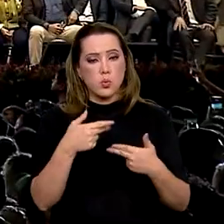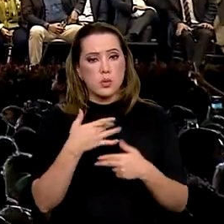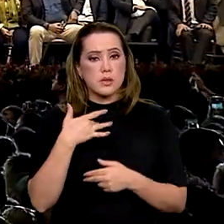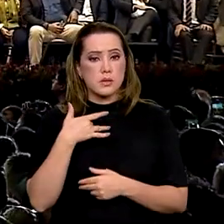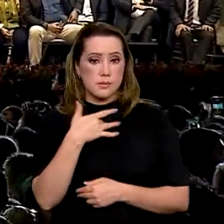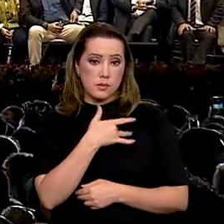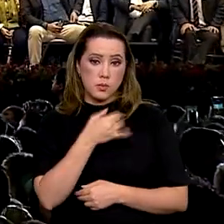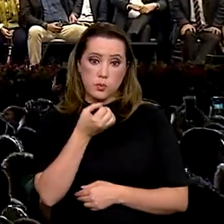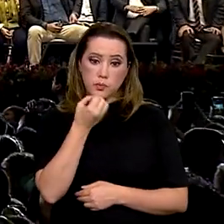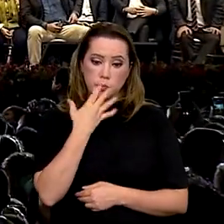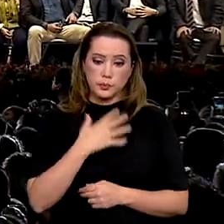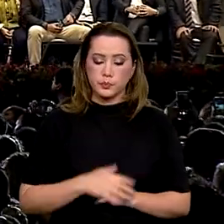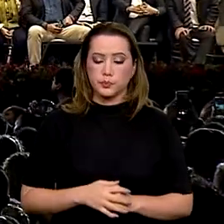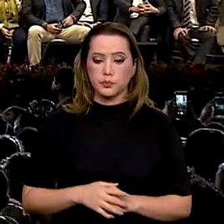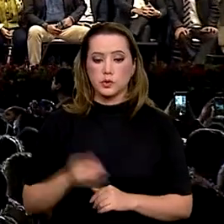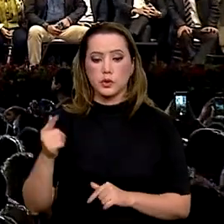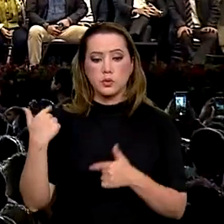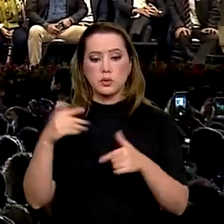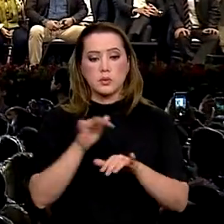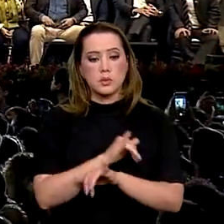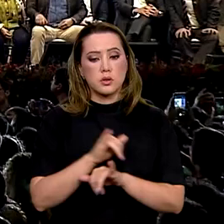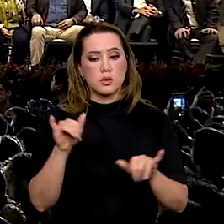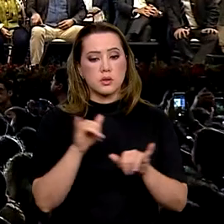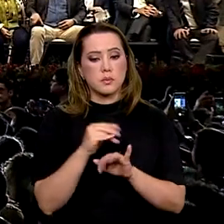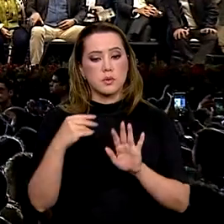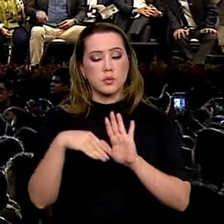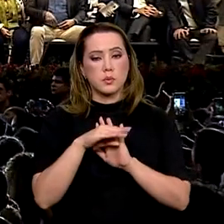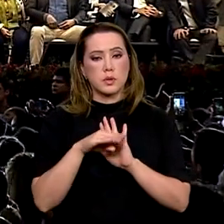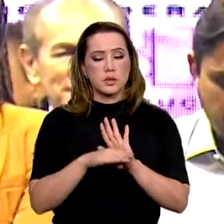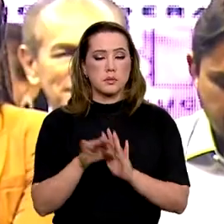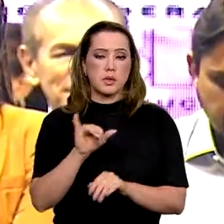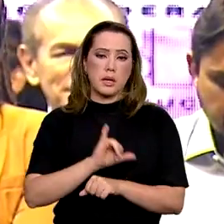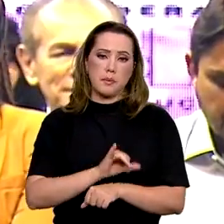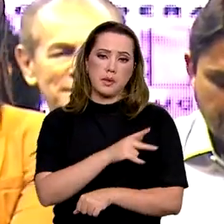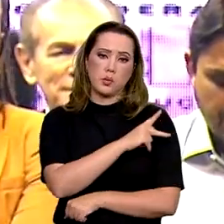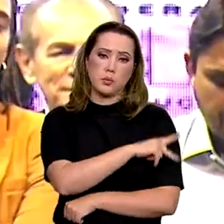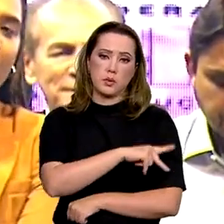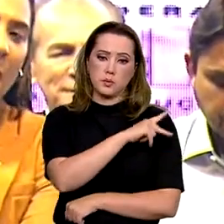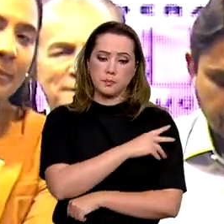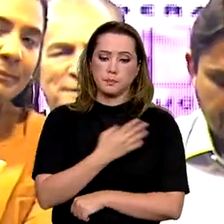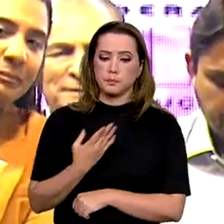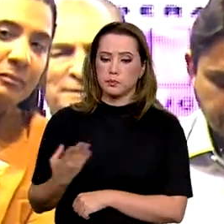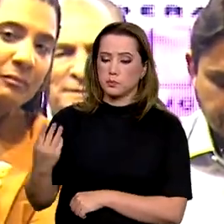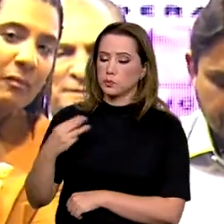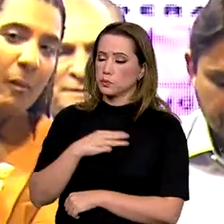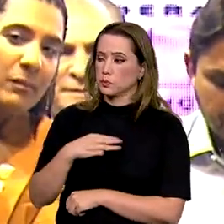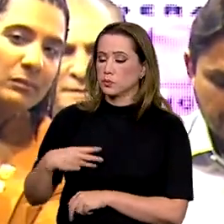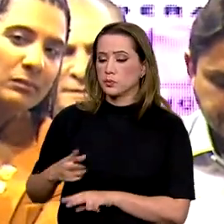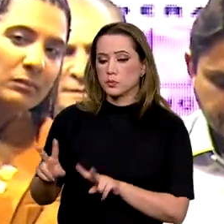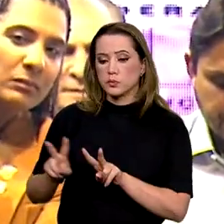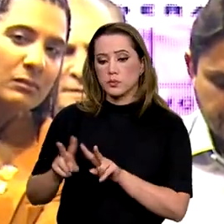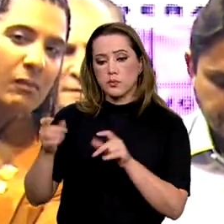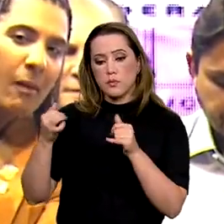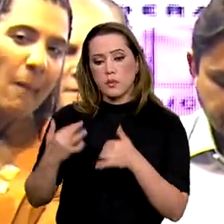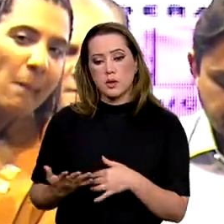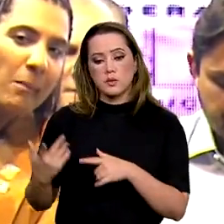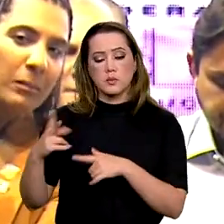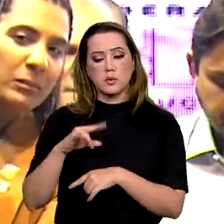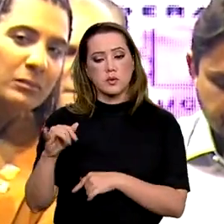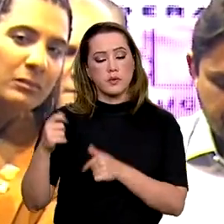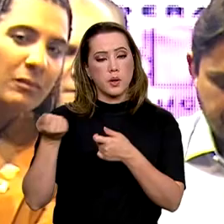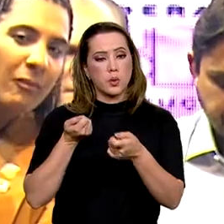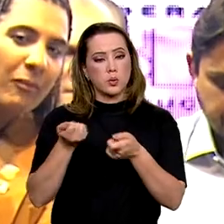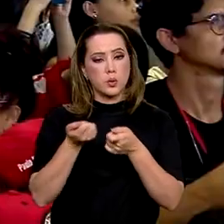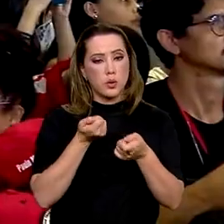Durante a cerimônia de lançamento do programa na capital piauiense, o ministro Wellington Dias disse que será feito controle